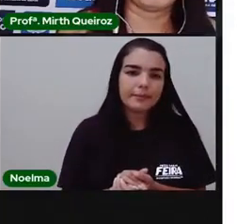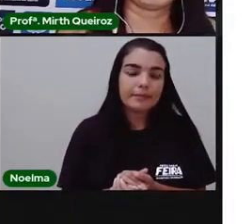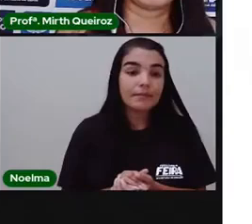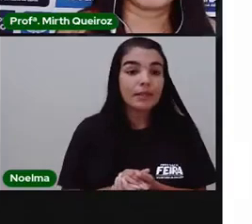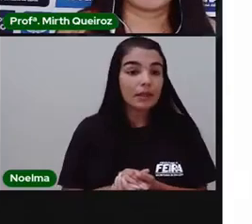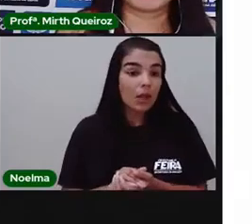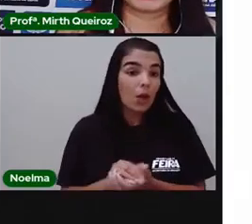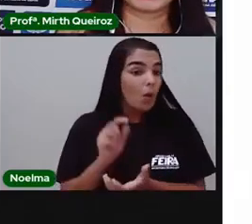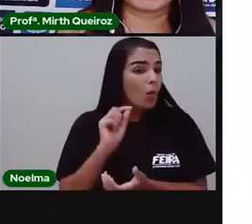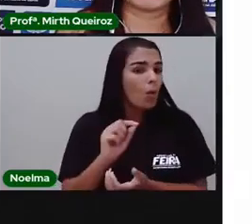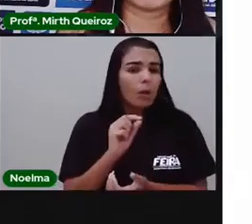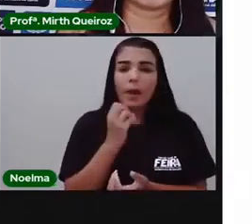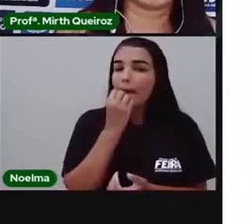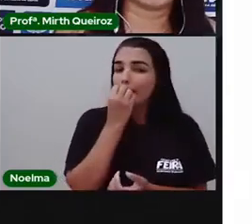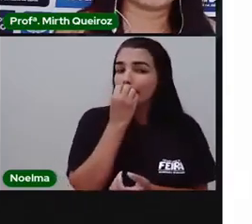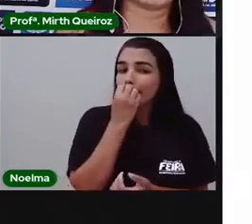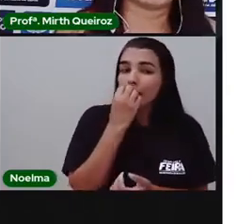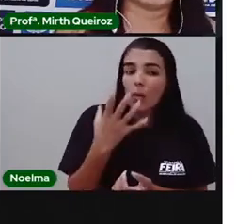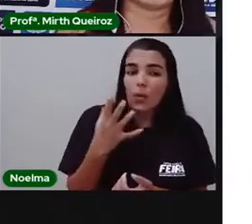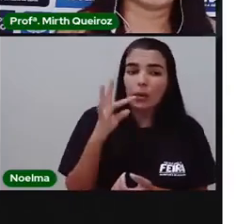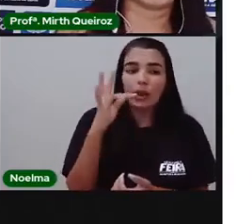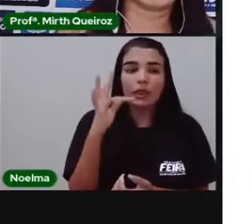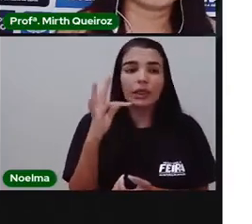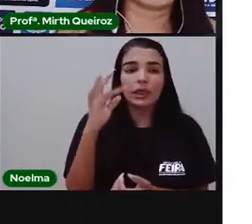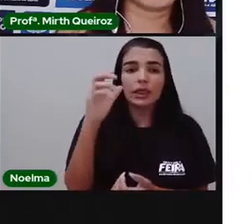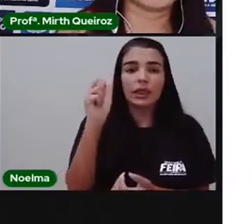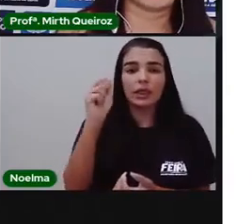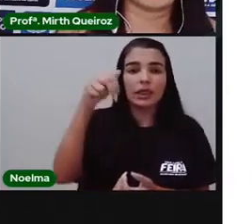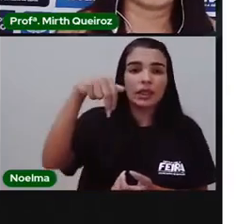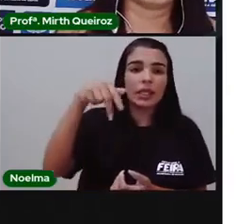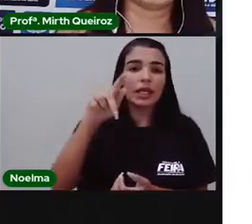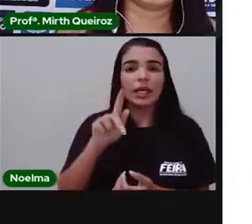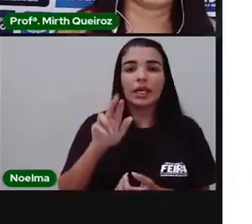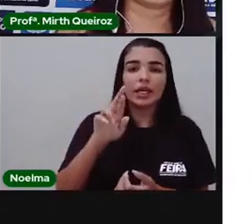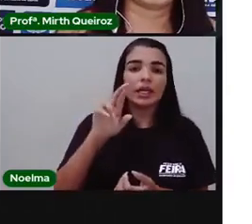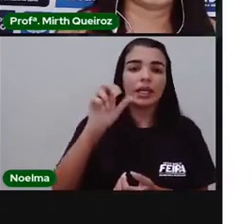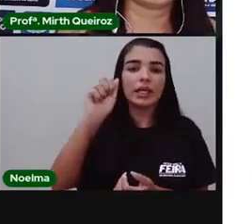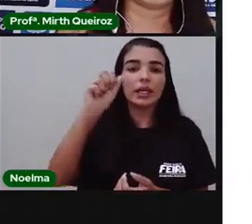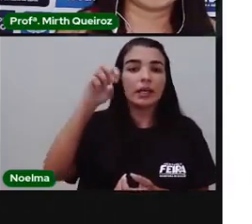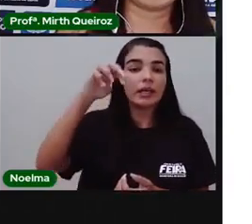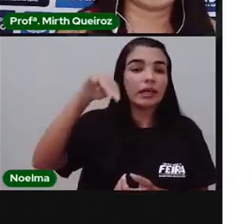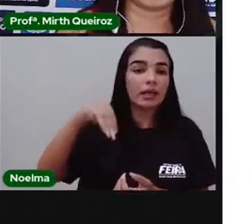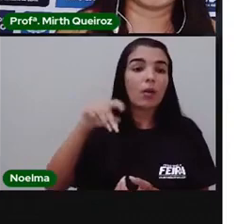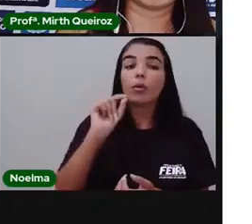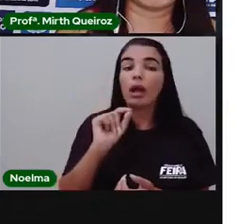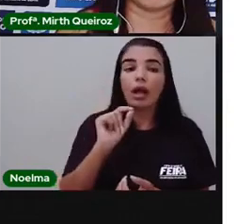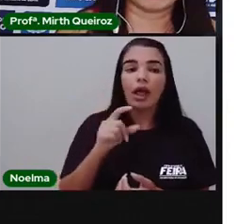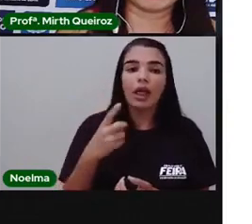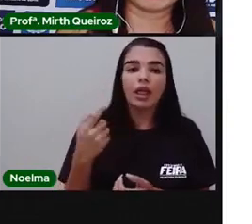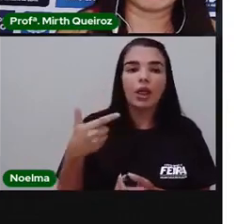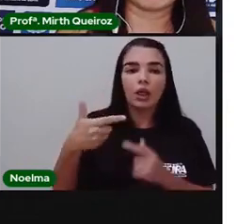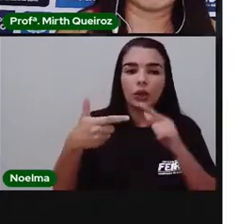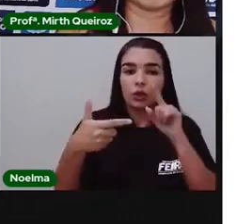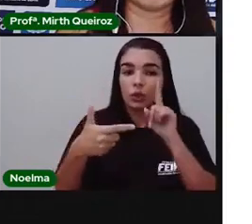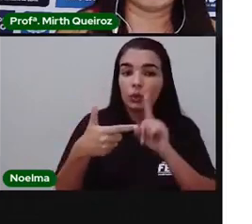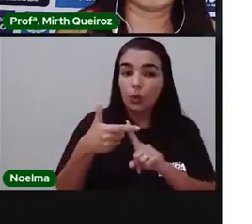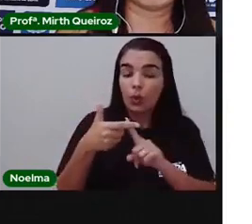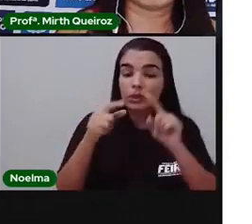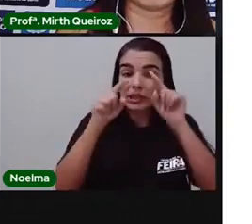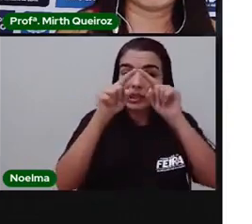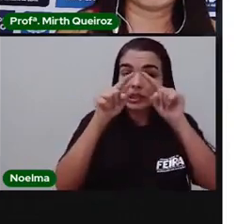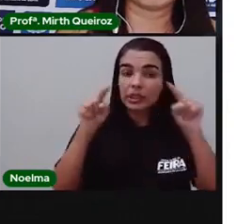E aí nós temos o tangrã, né? Novamente, nós temos, ó, triângulos maiores do tangrã,